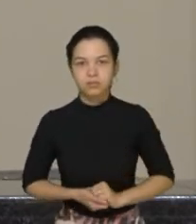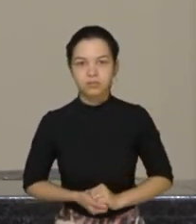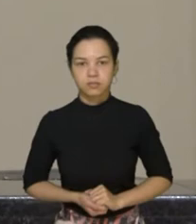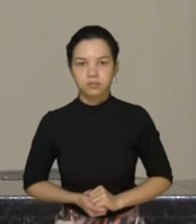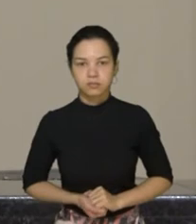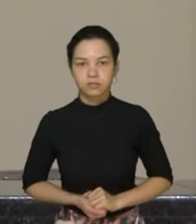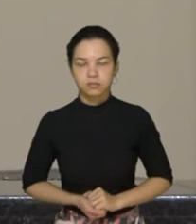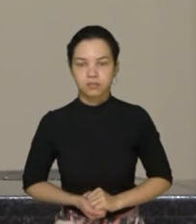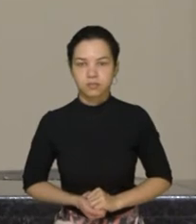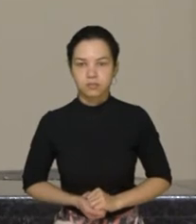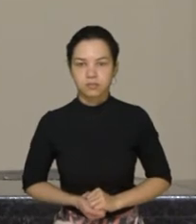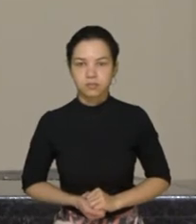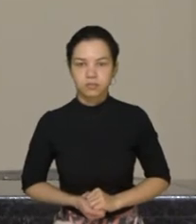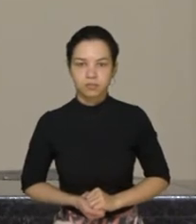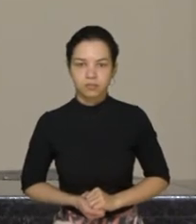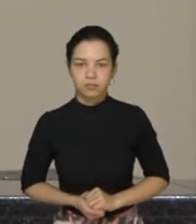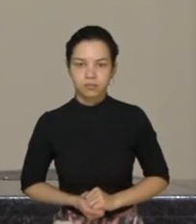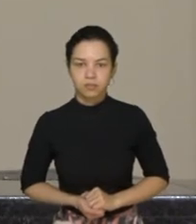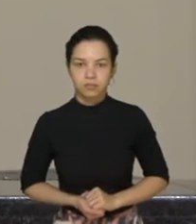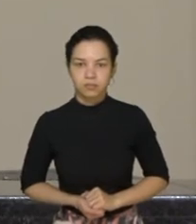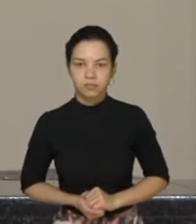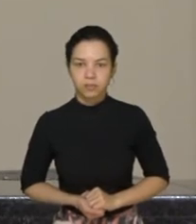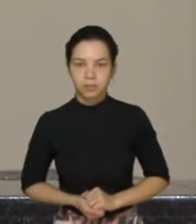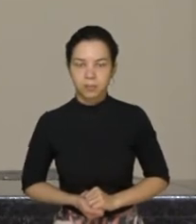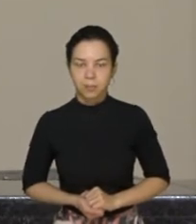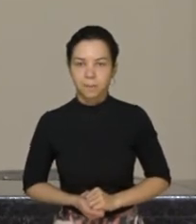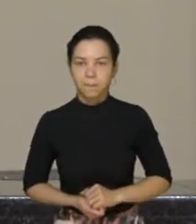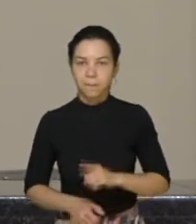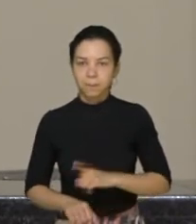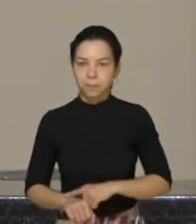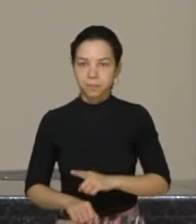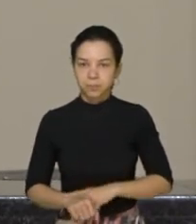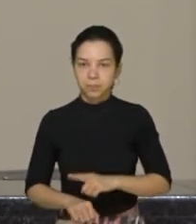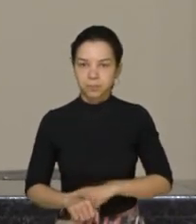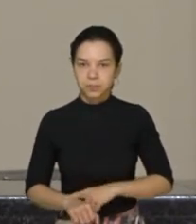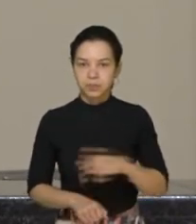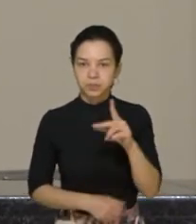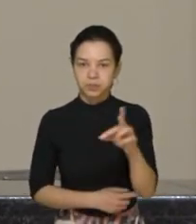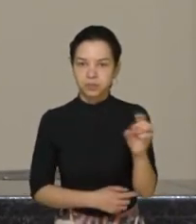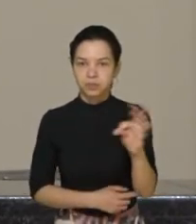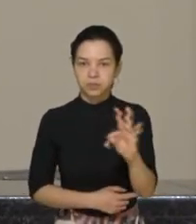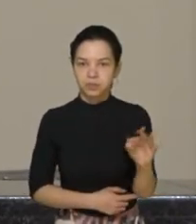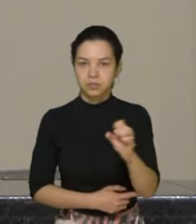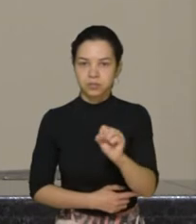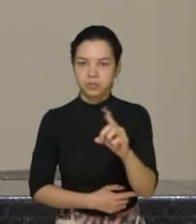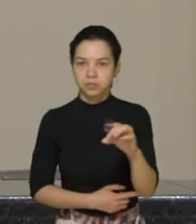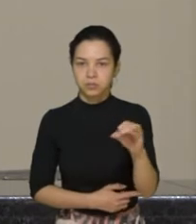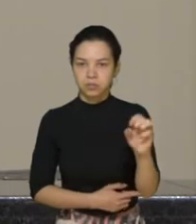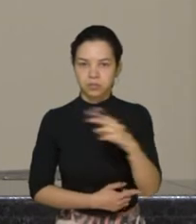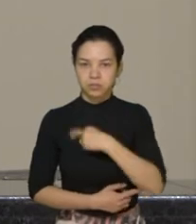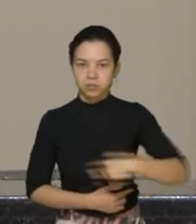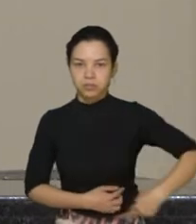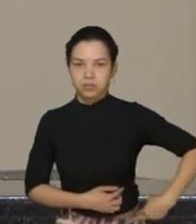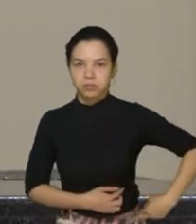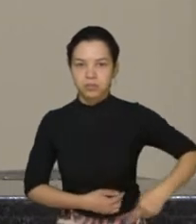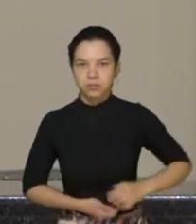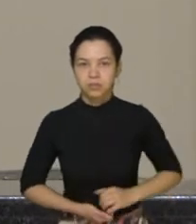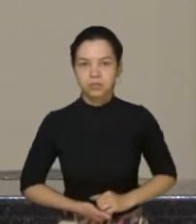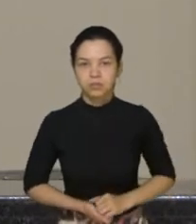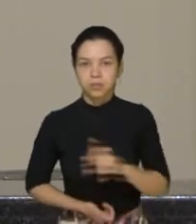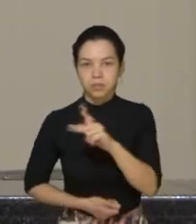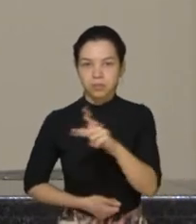segundo do bloco PDT-PSTB-Republicanos, PP,